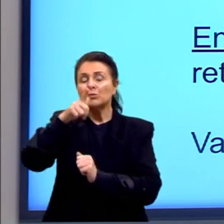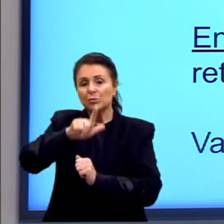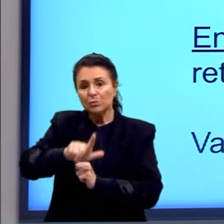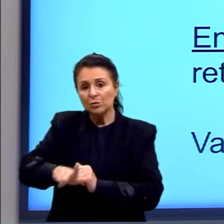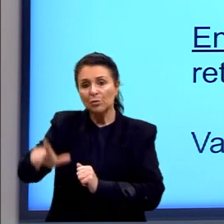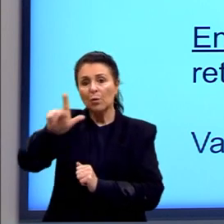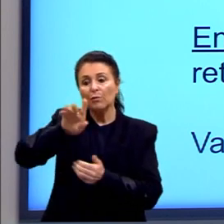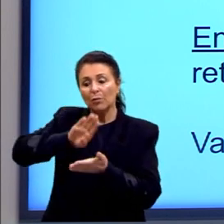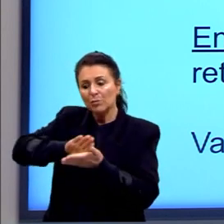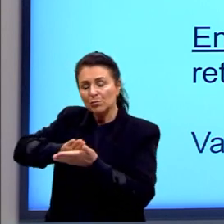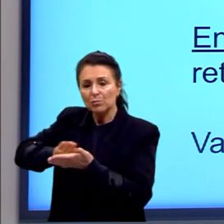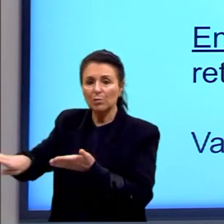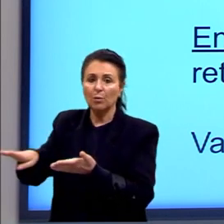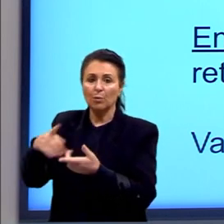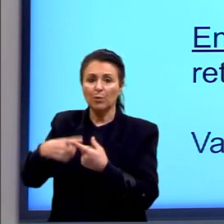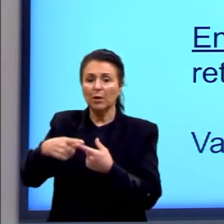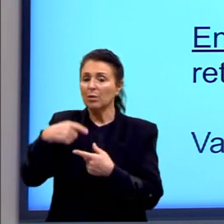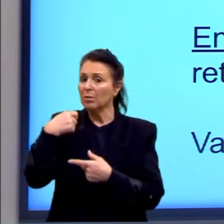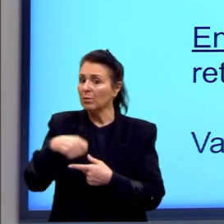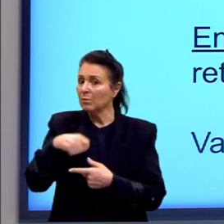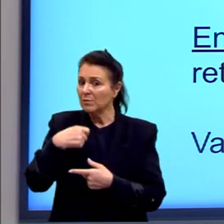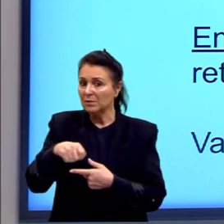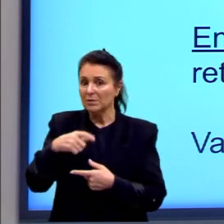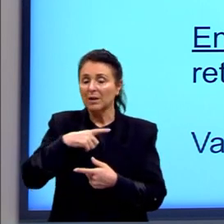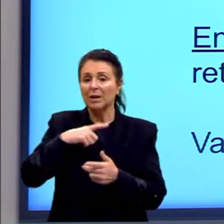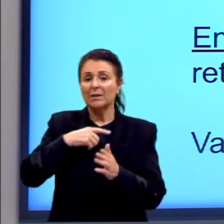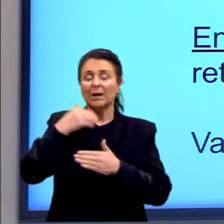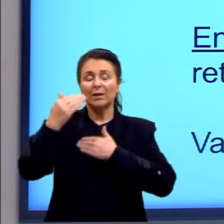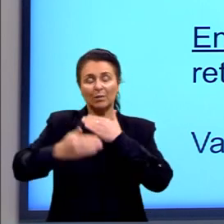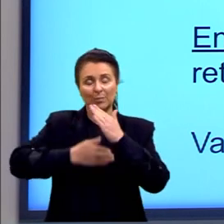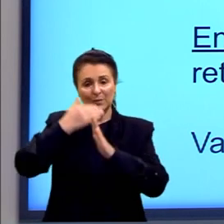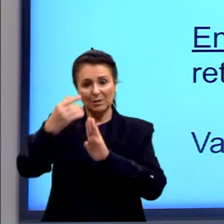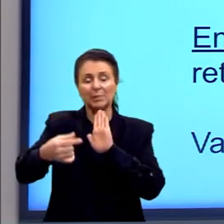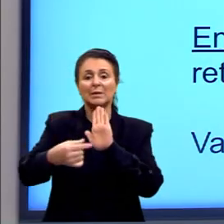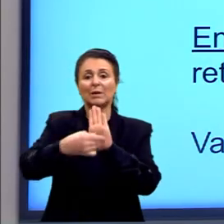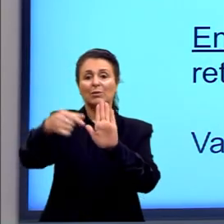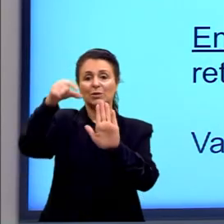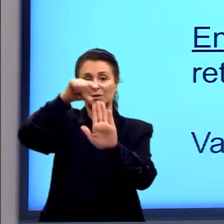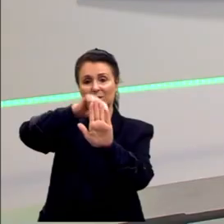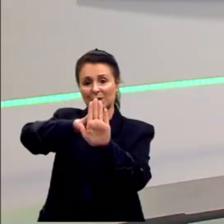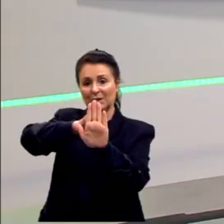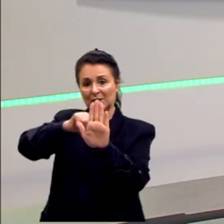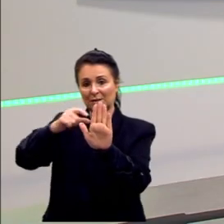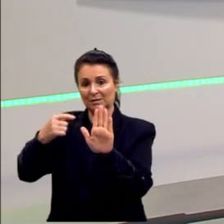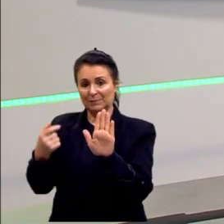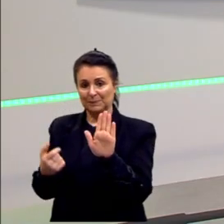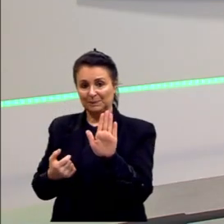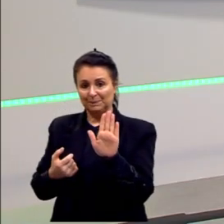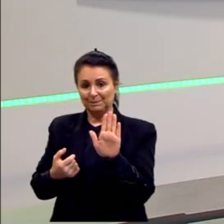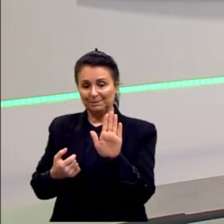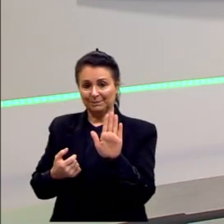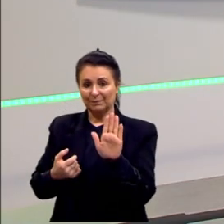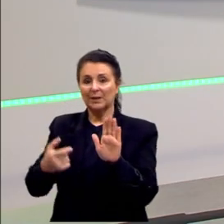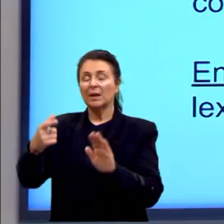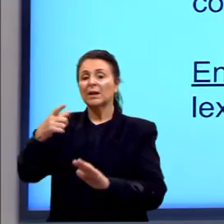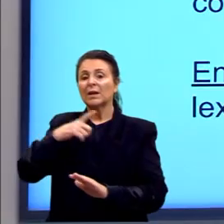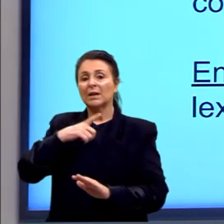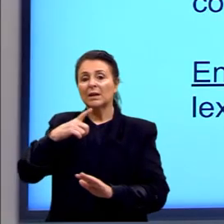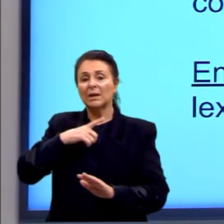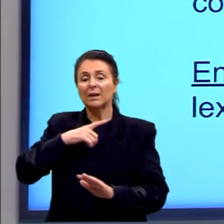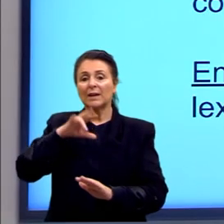retirado. Aqui a gente tem um processo de elipse. E a